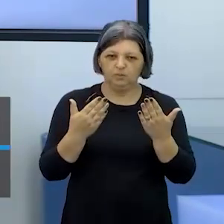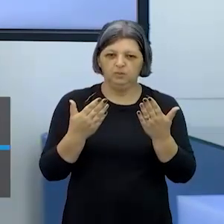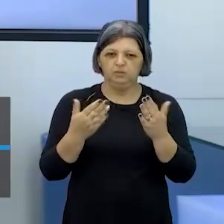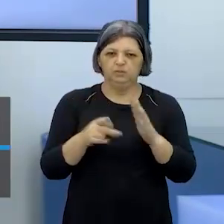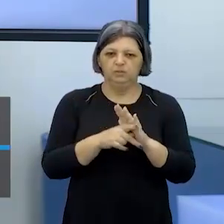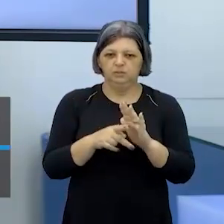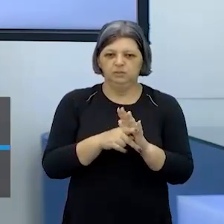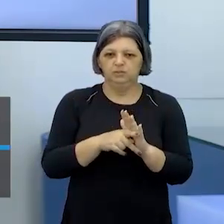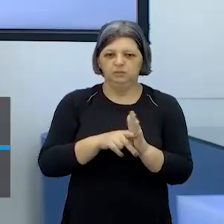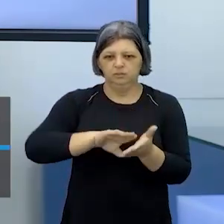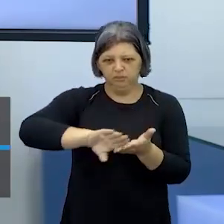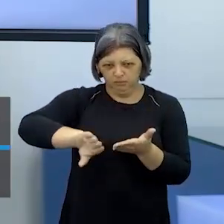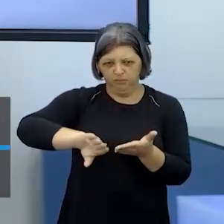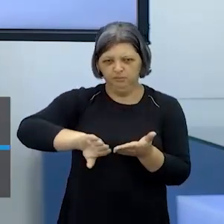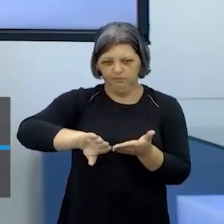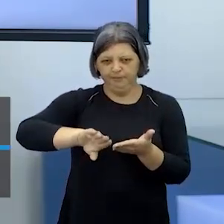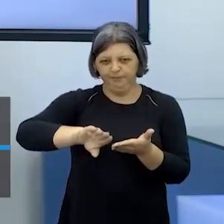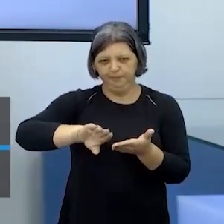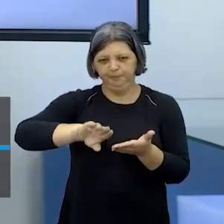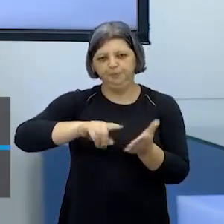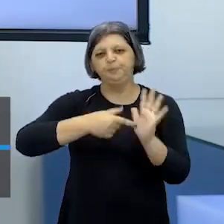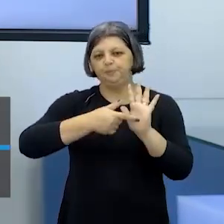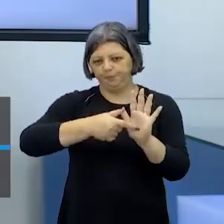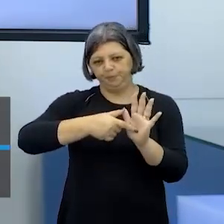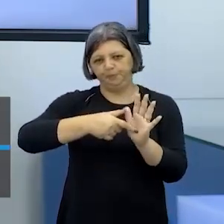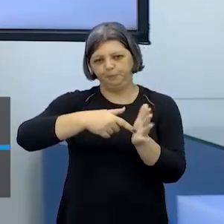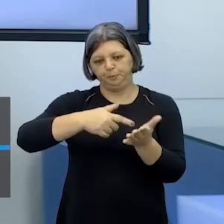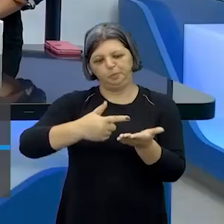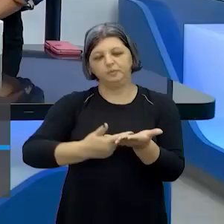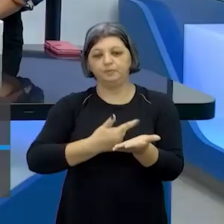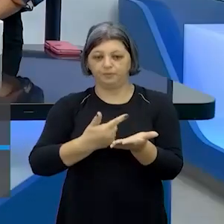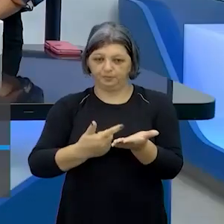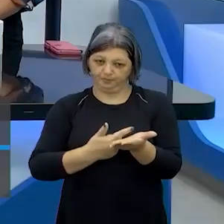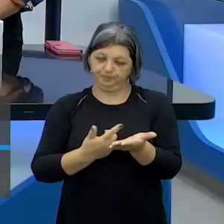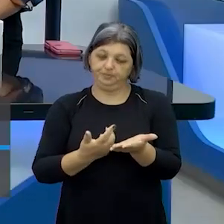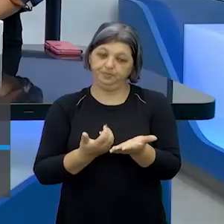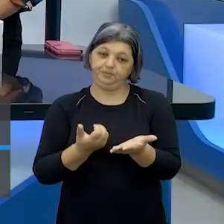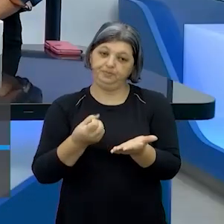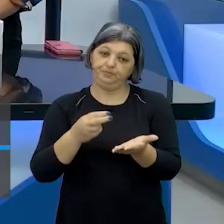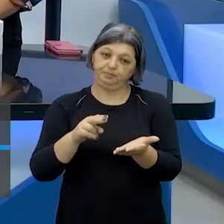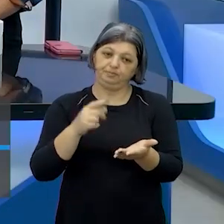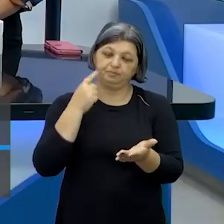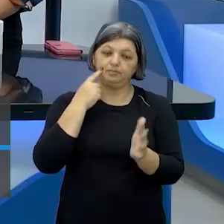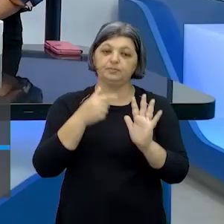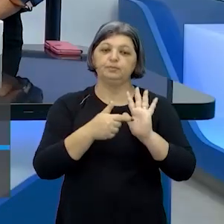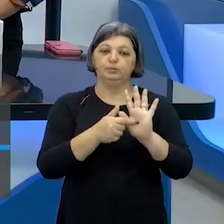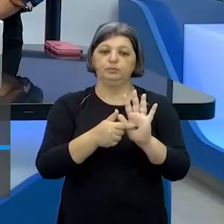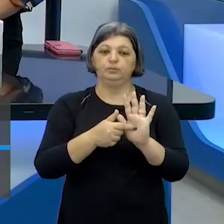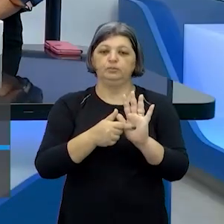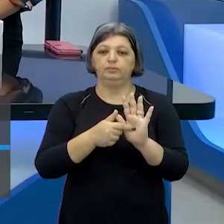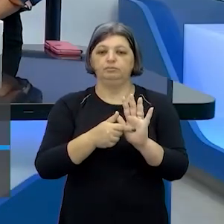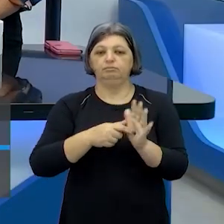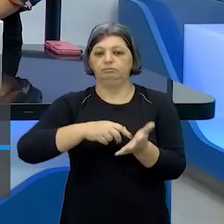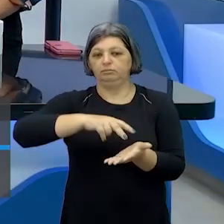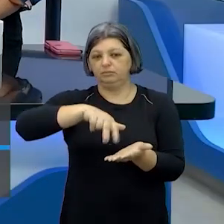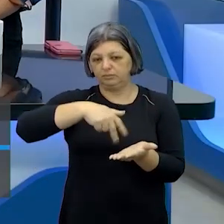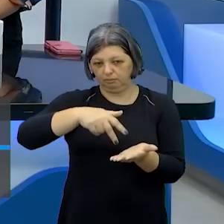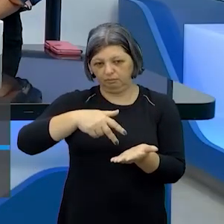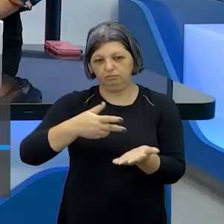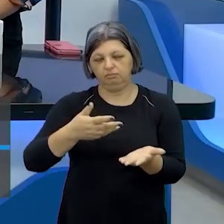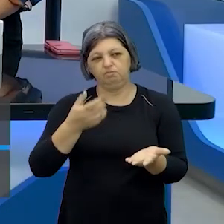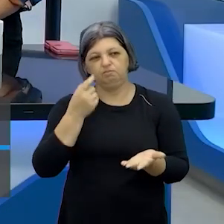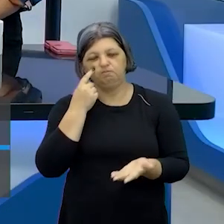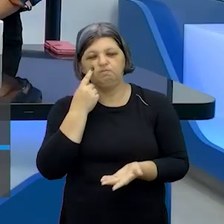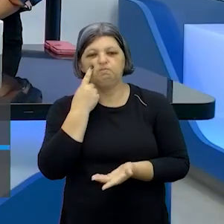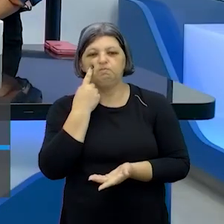psicológico que é o que chama atenção no livro então é o vai ser a evidência pra hora de dançar com certeza acho que uma performance